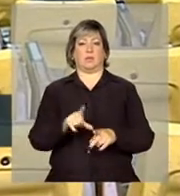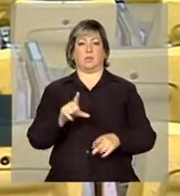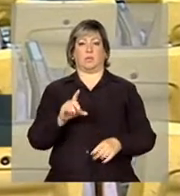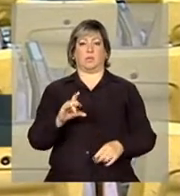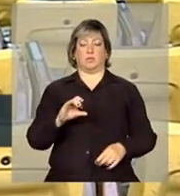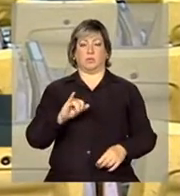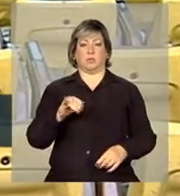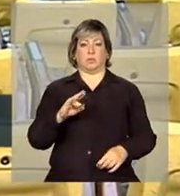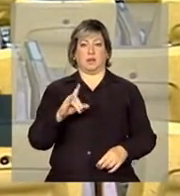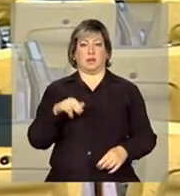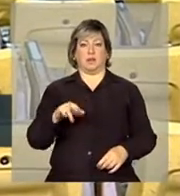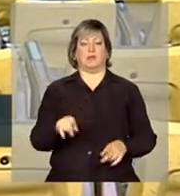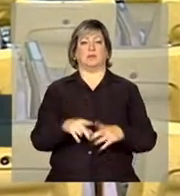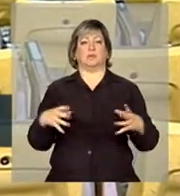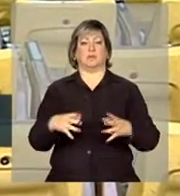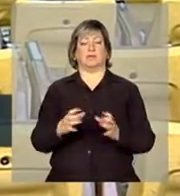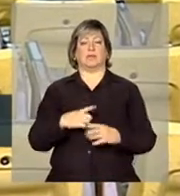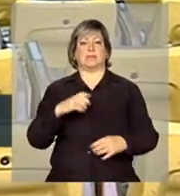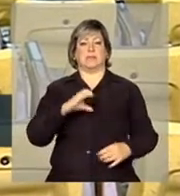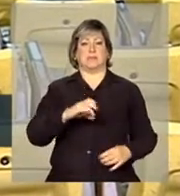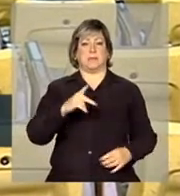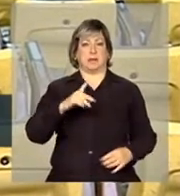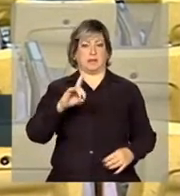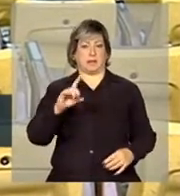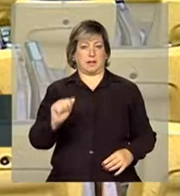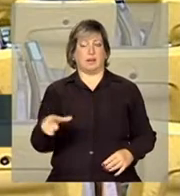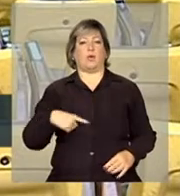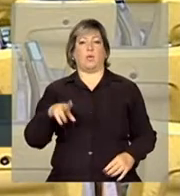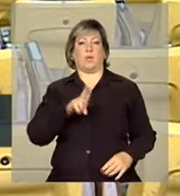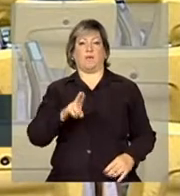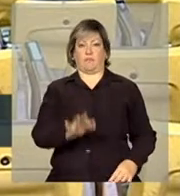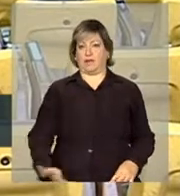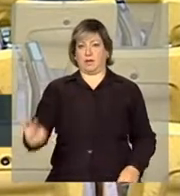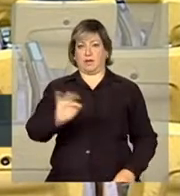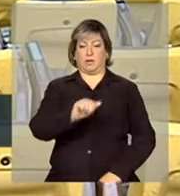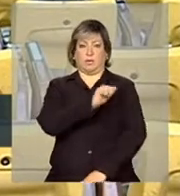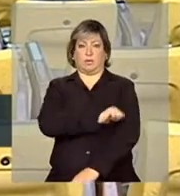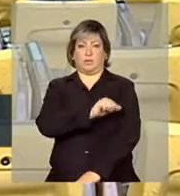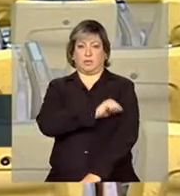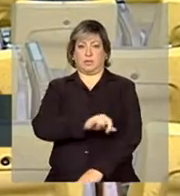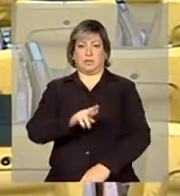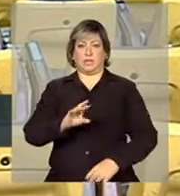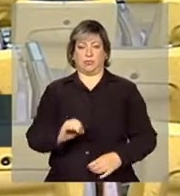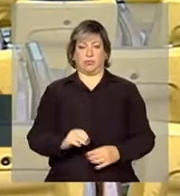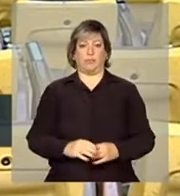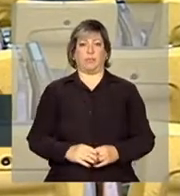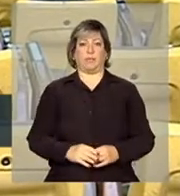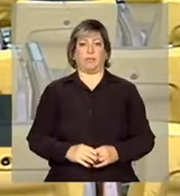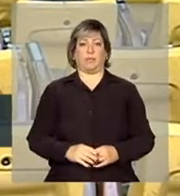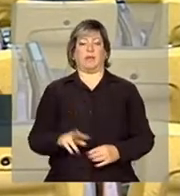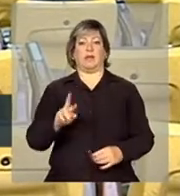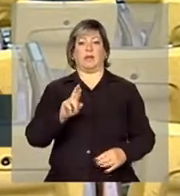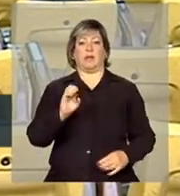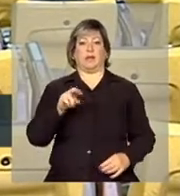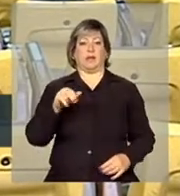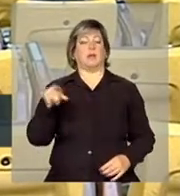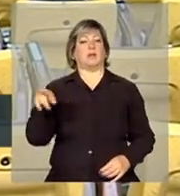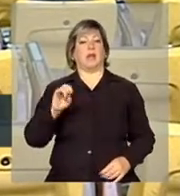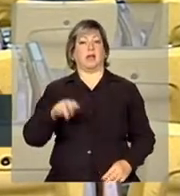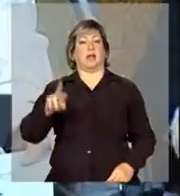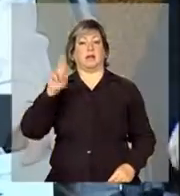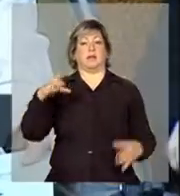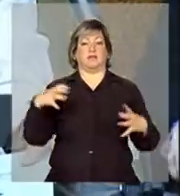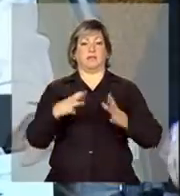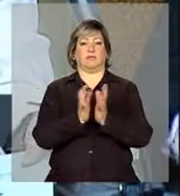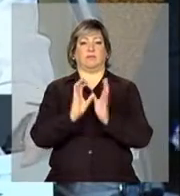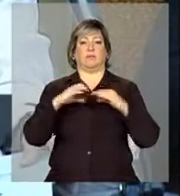e ambos são do CPDA da Universidade Federal Rural do Rio. E Renato é um conselheiro representante do